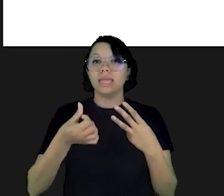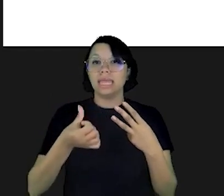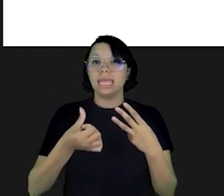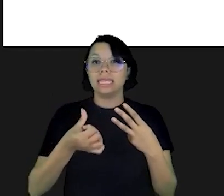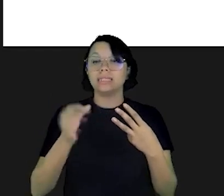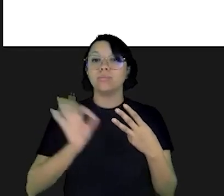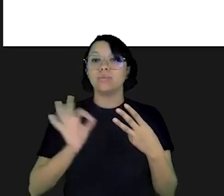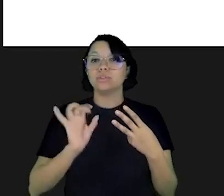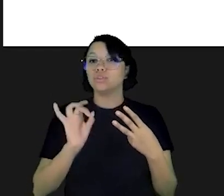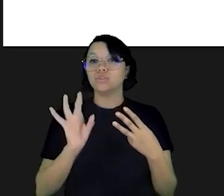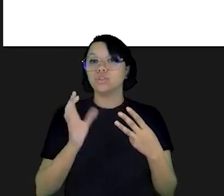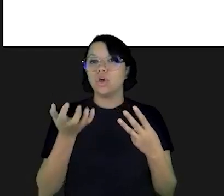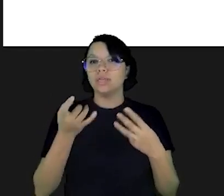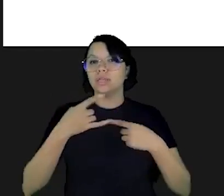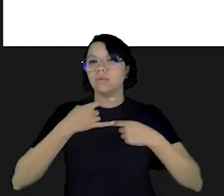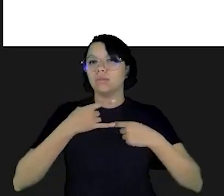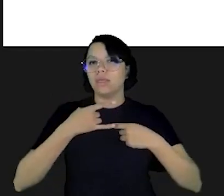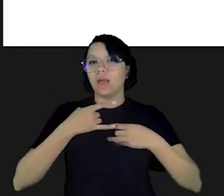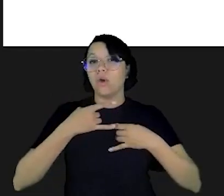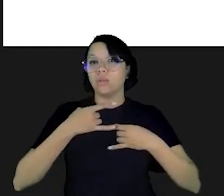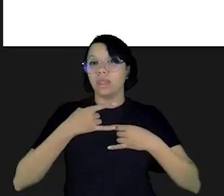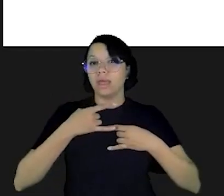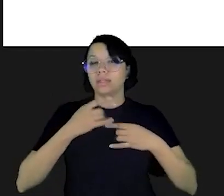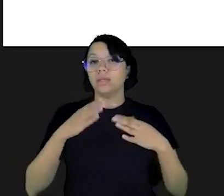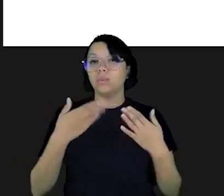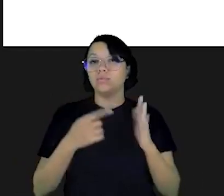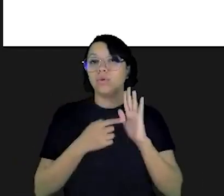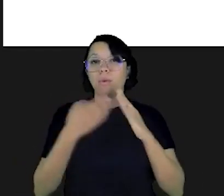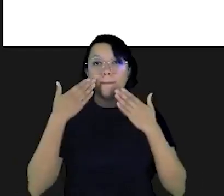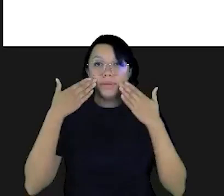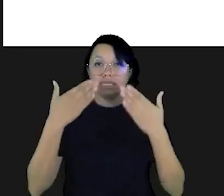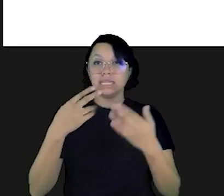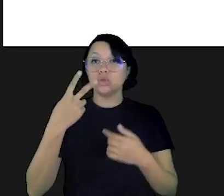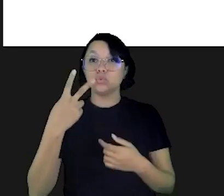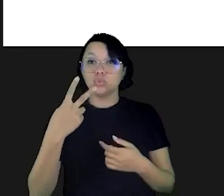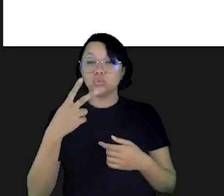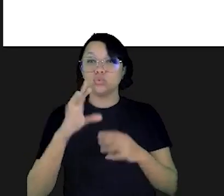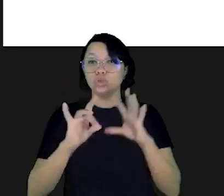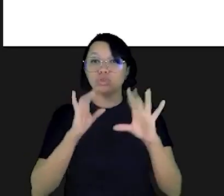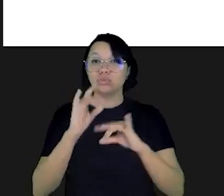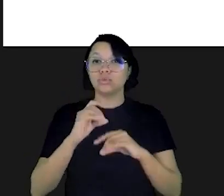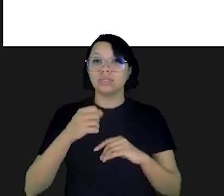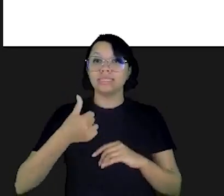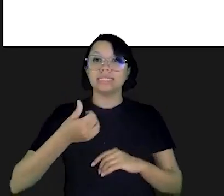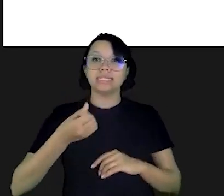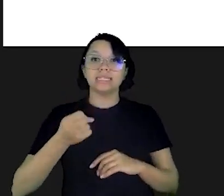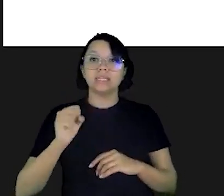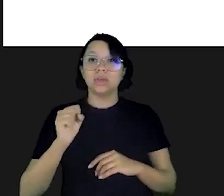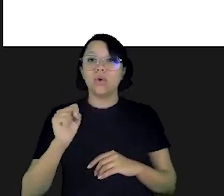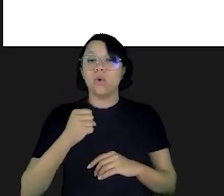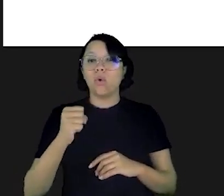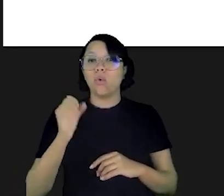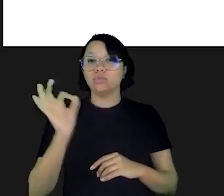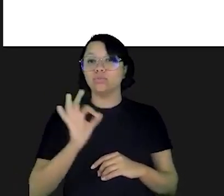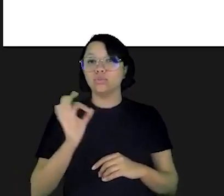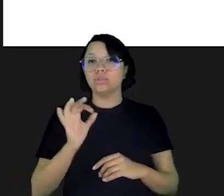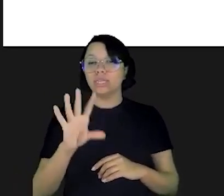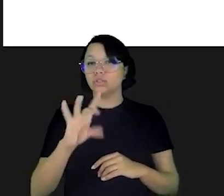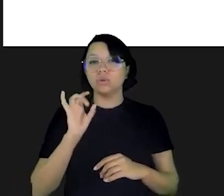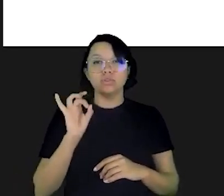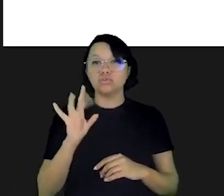eram três opções 16% só preferiram online quando foram apresentadas duas opções